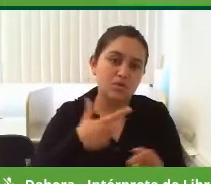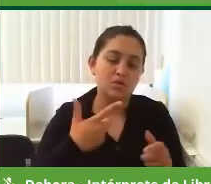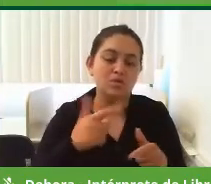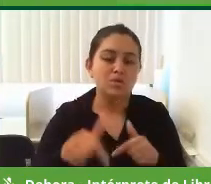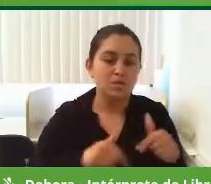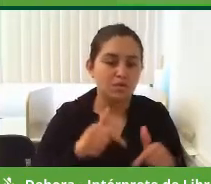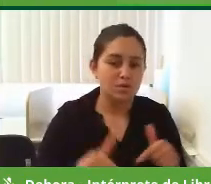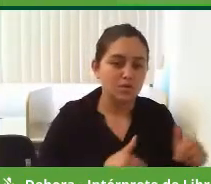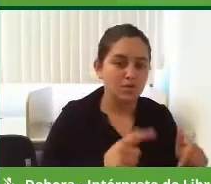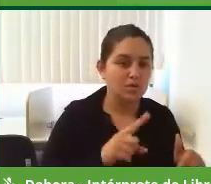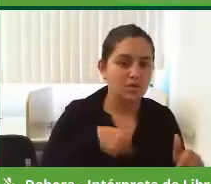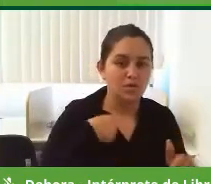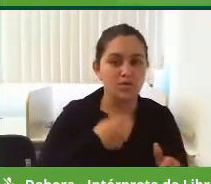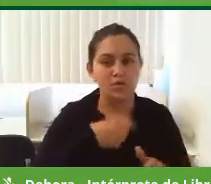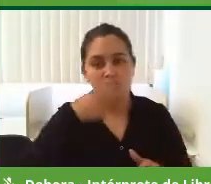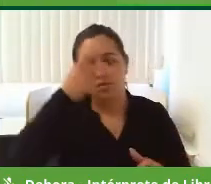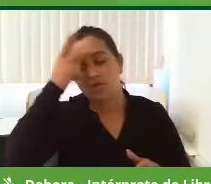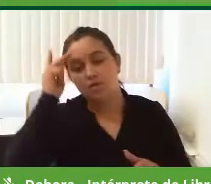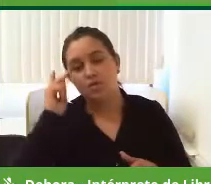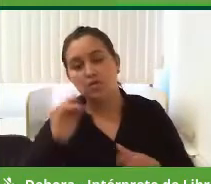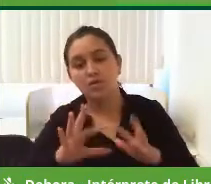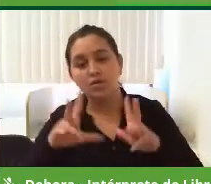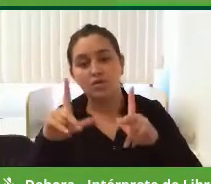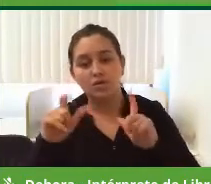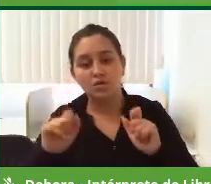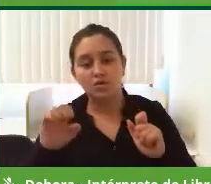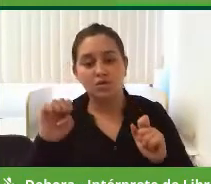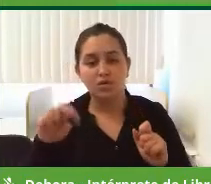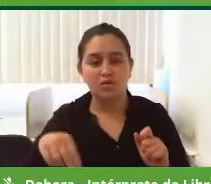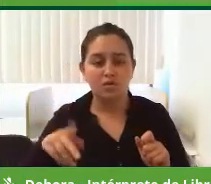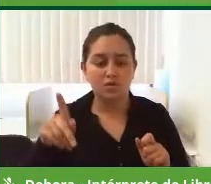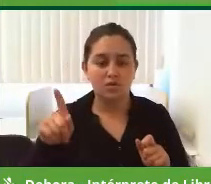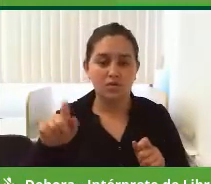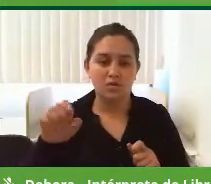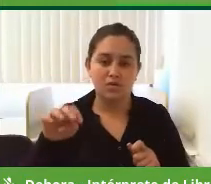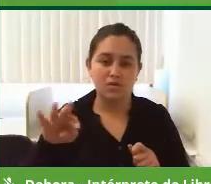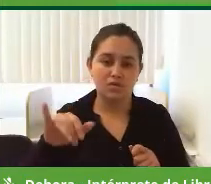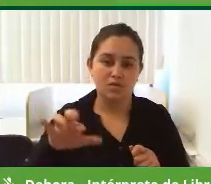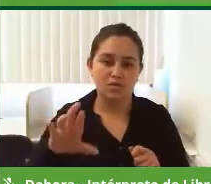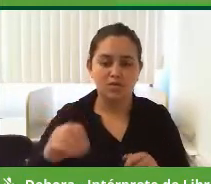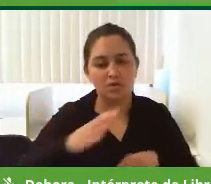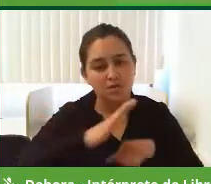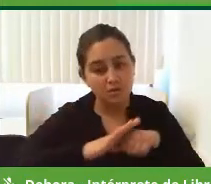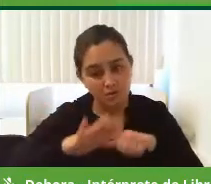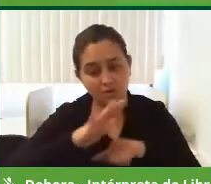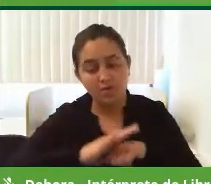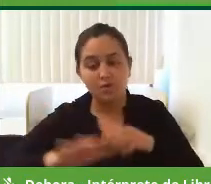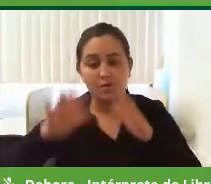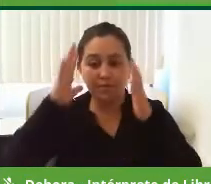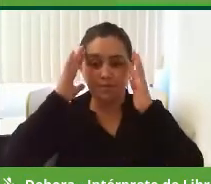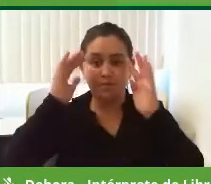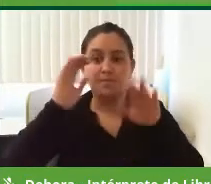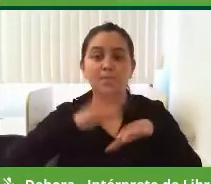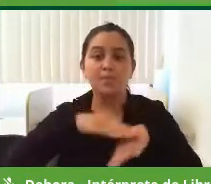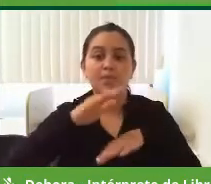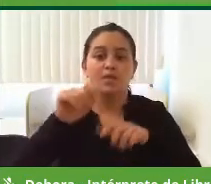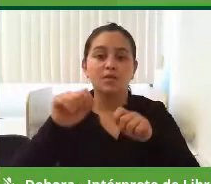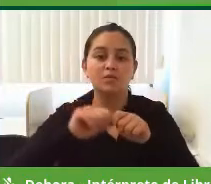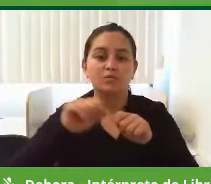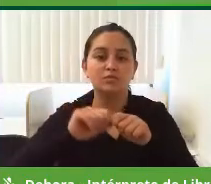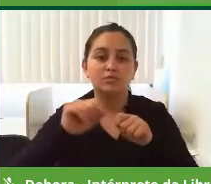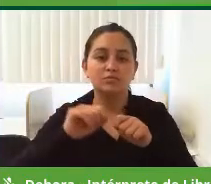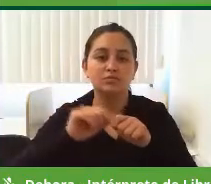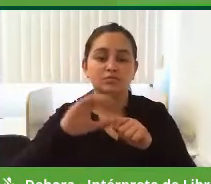tecnicamente com os nossos engenheiros, para que os nossos engenheiros vejam com muito carinho essa questão, e fazer a tubulação